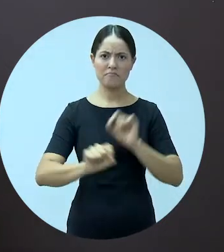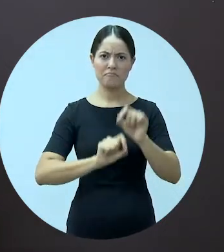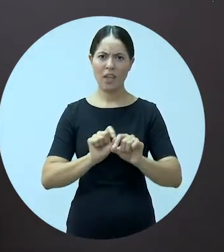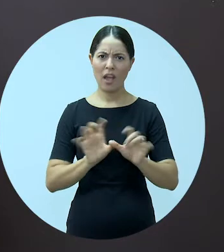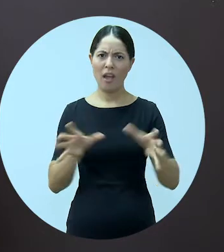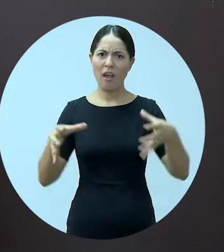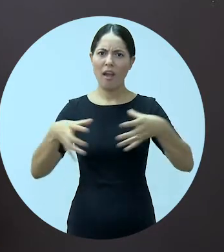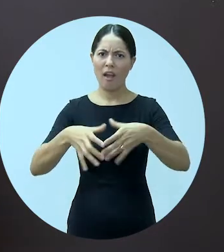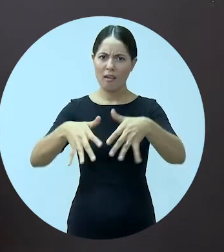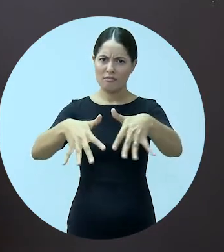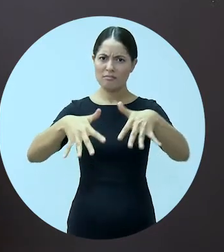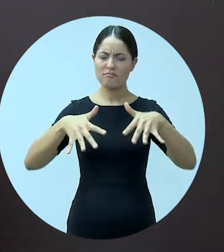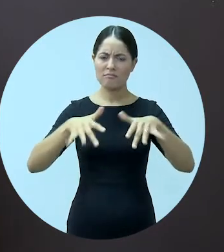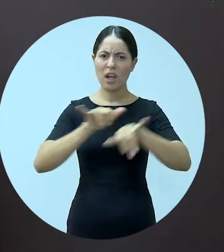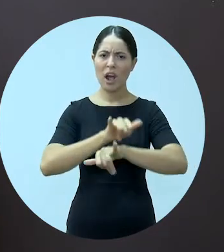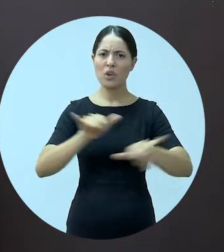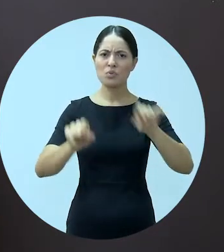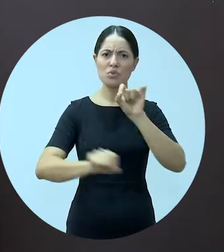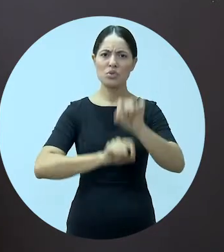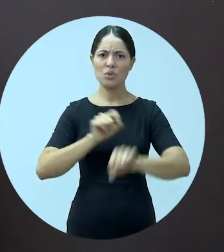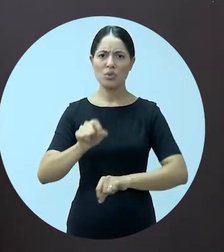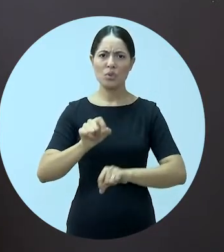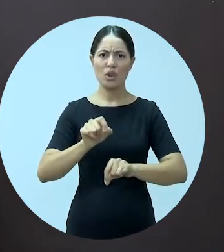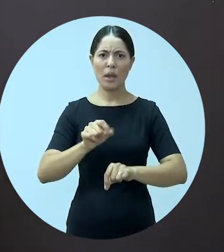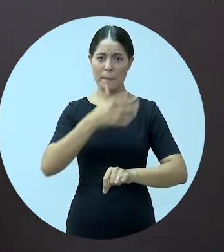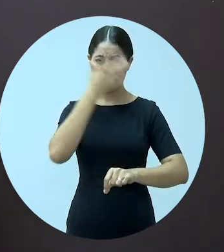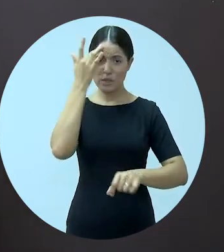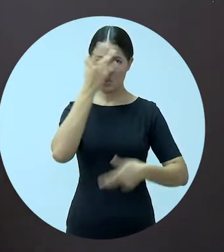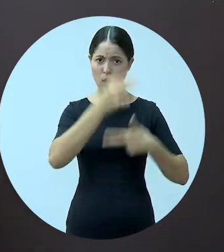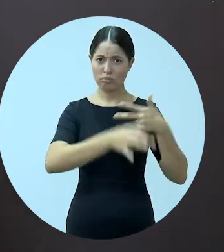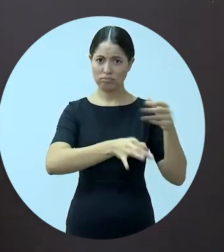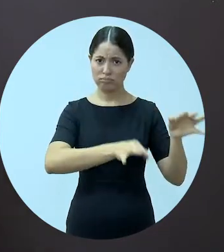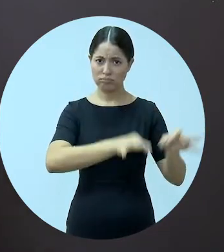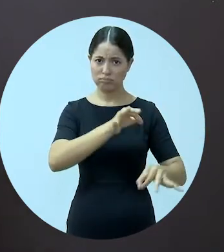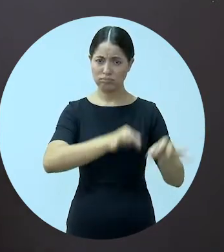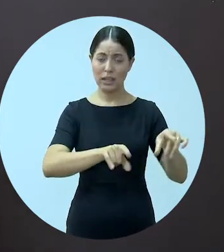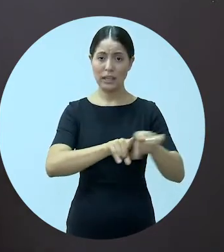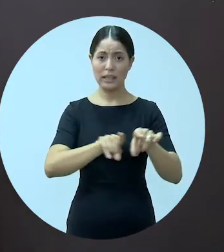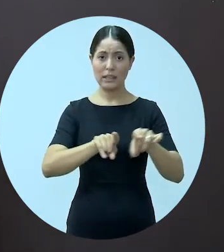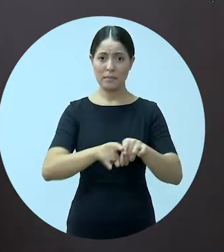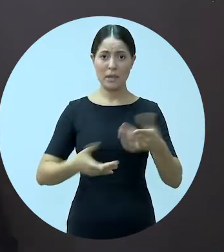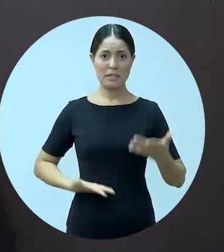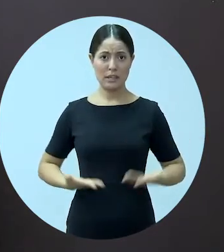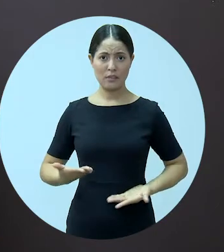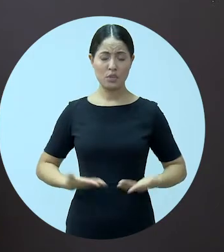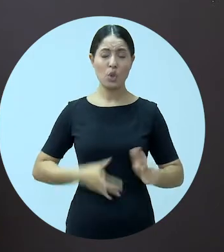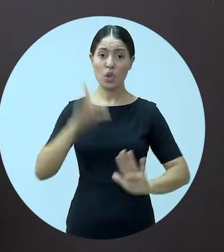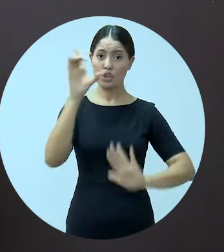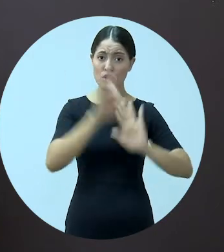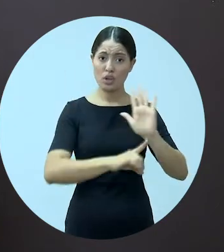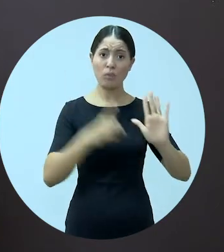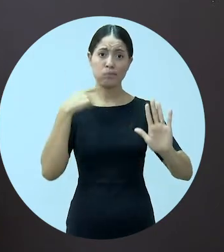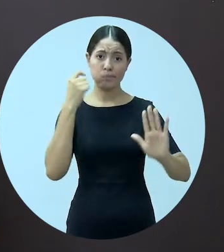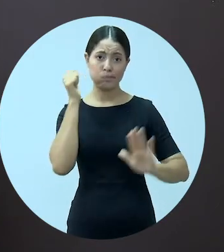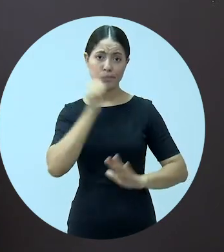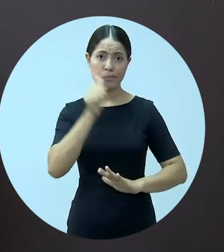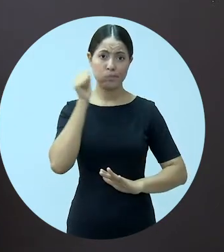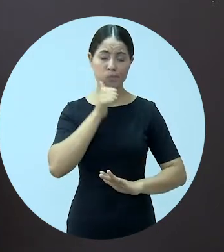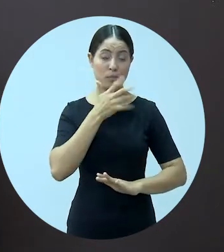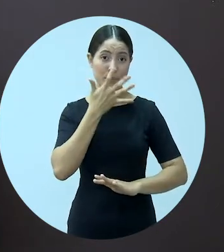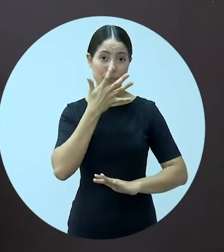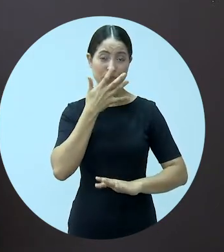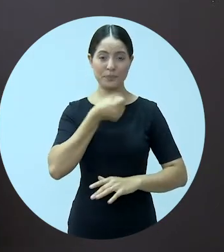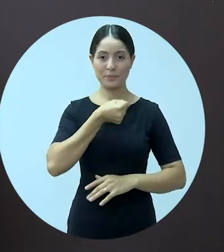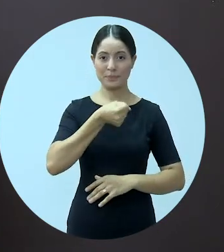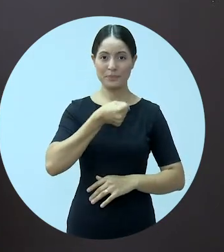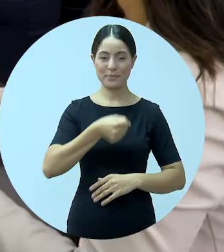seccional conscientizou e esclareceu magistrados e servidores sobre os direitos da advocacia feminina. Confira na reportagem da